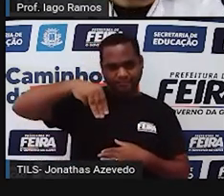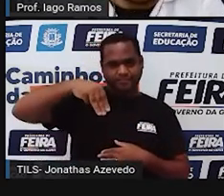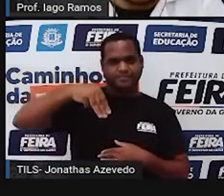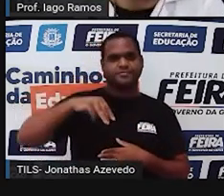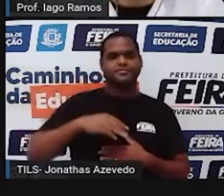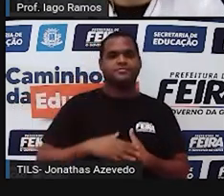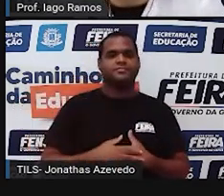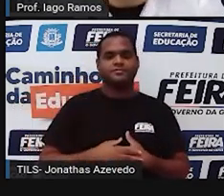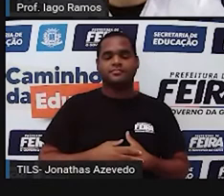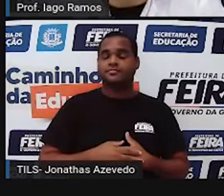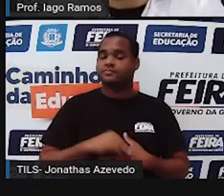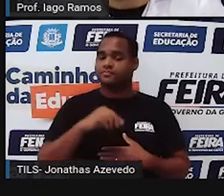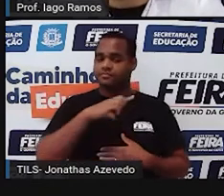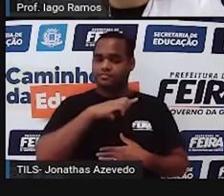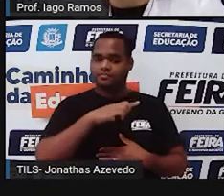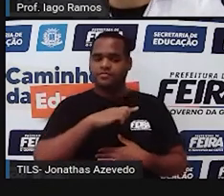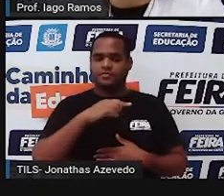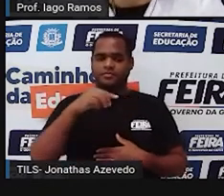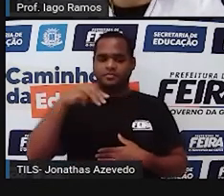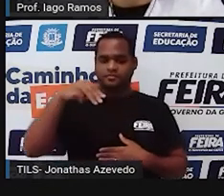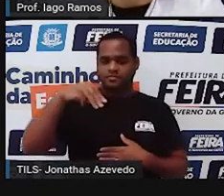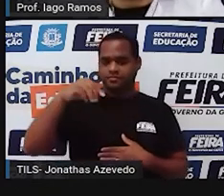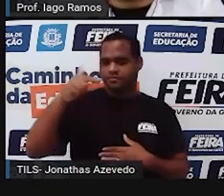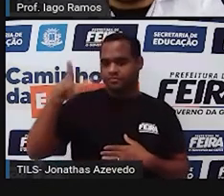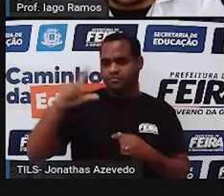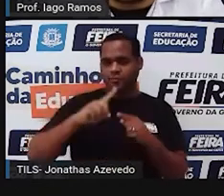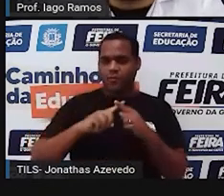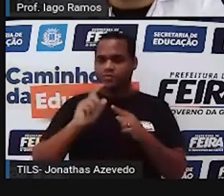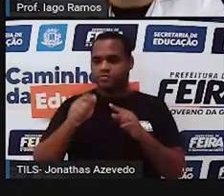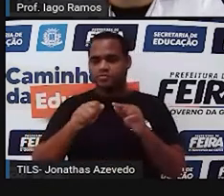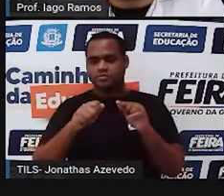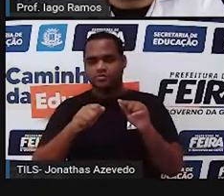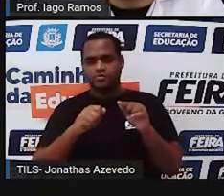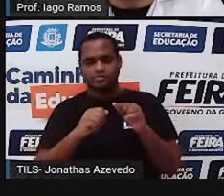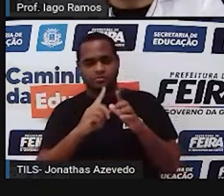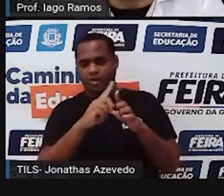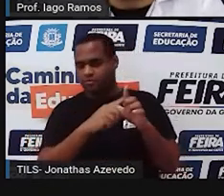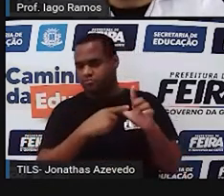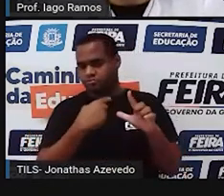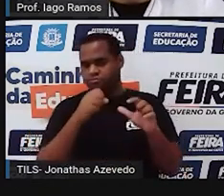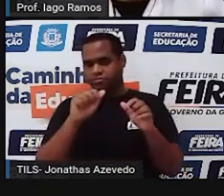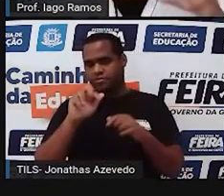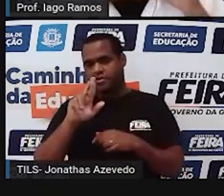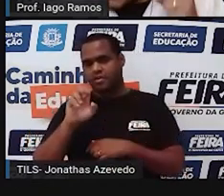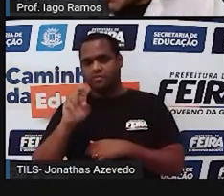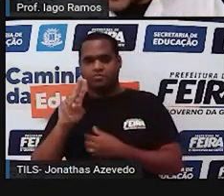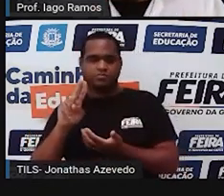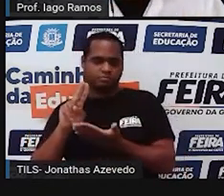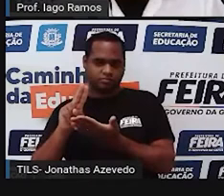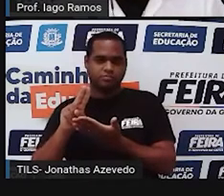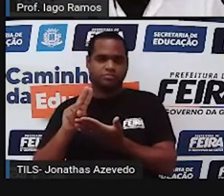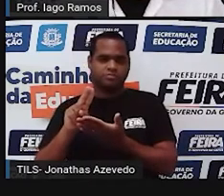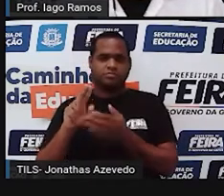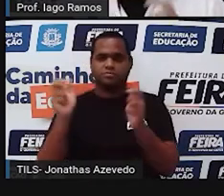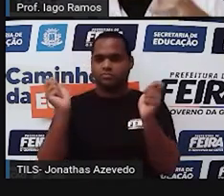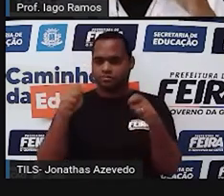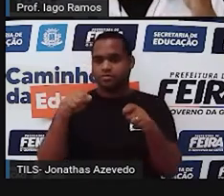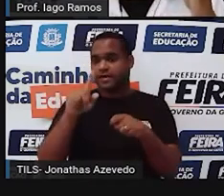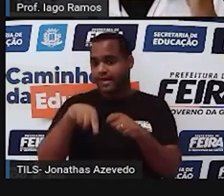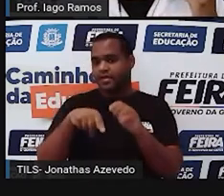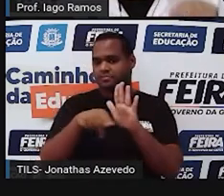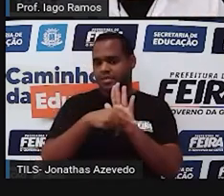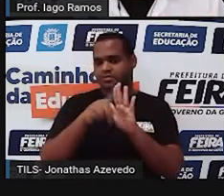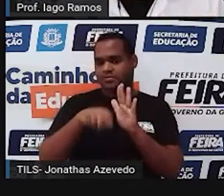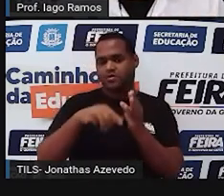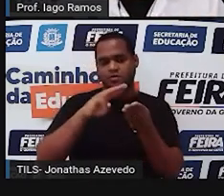o ângulo tem a unidade chamada grau. Beleza? Então, essa é a parte da geometria, que é uma